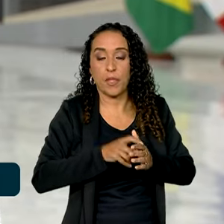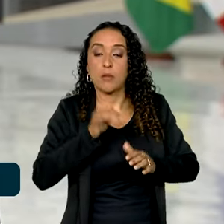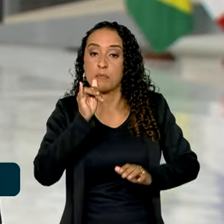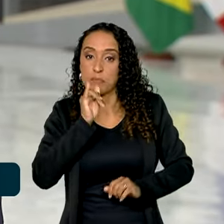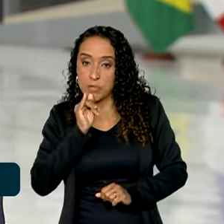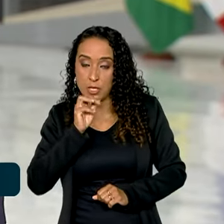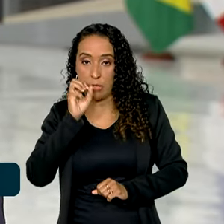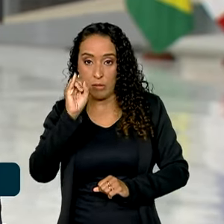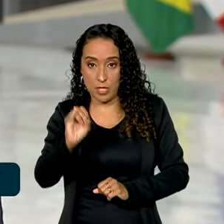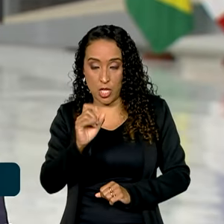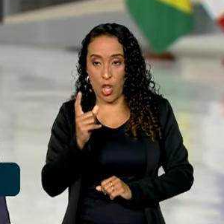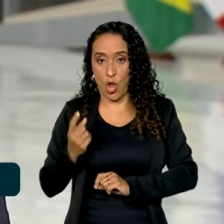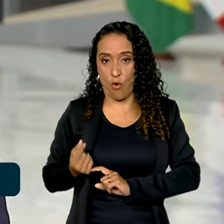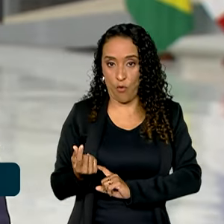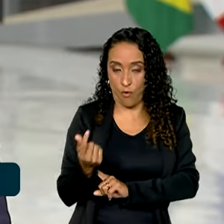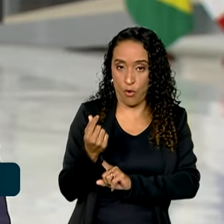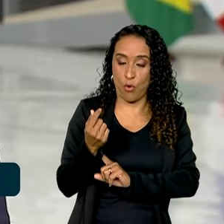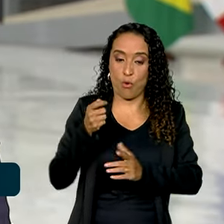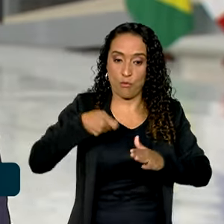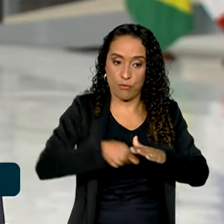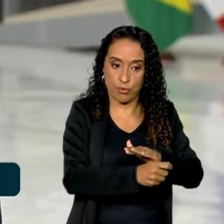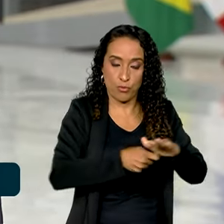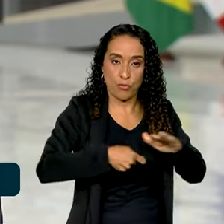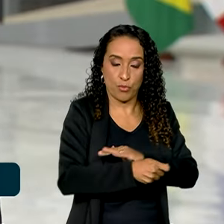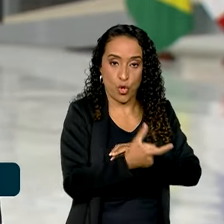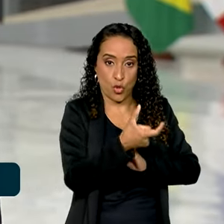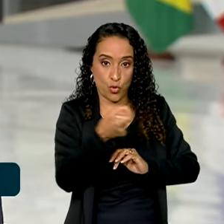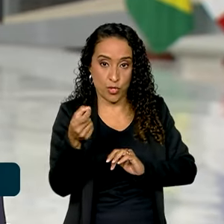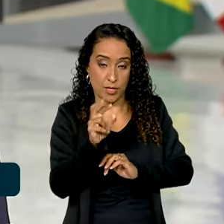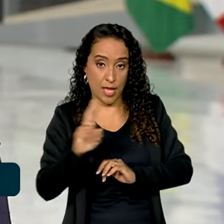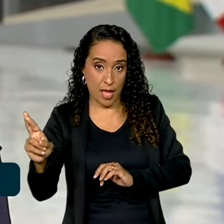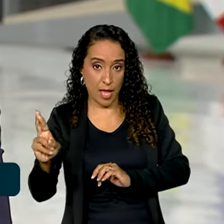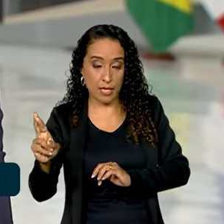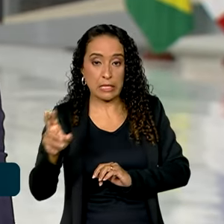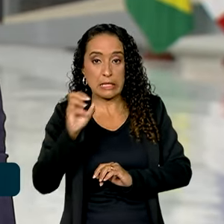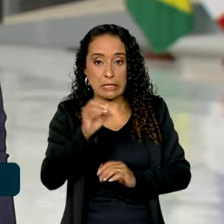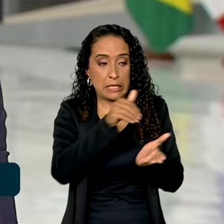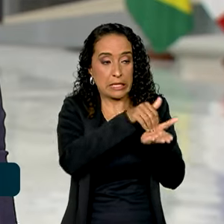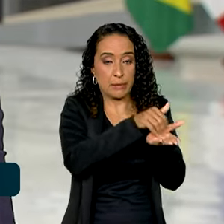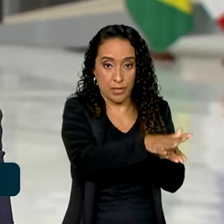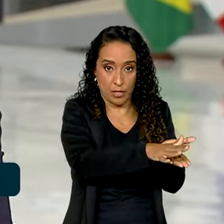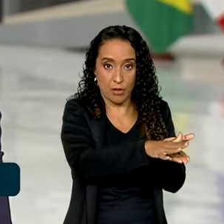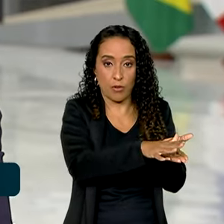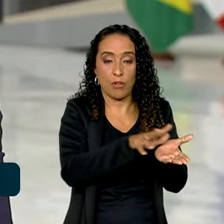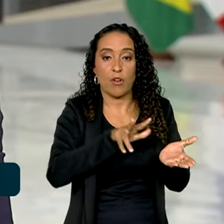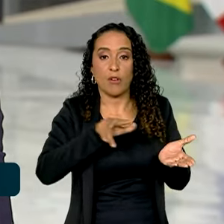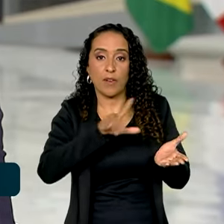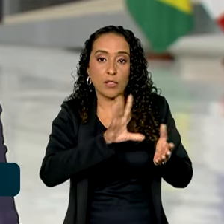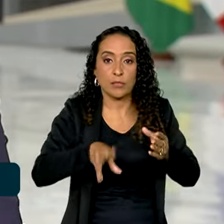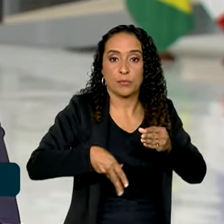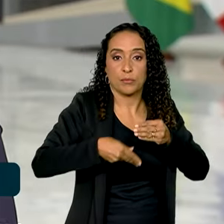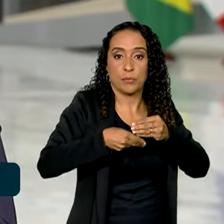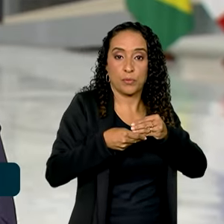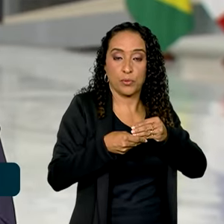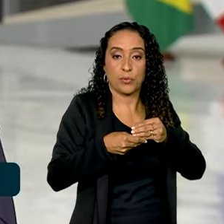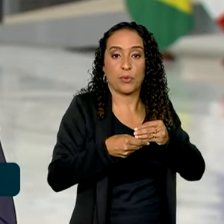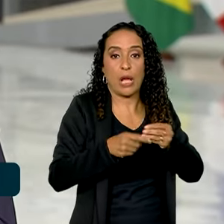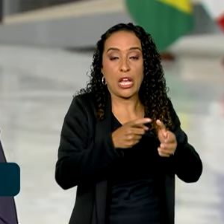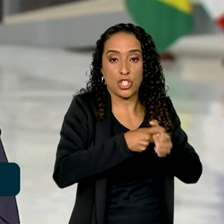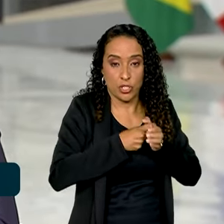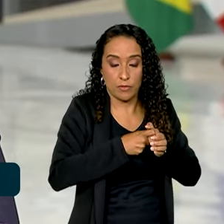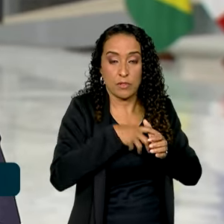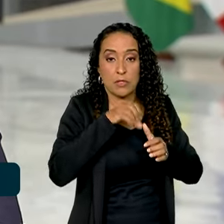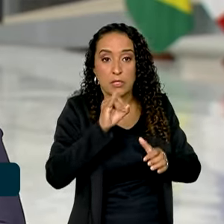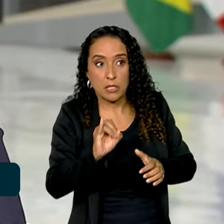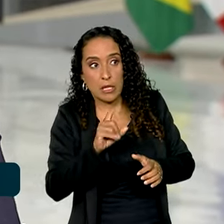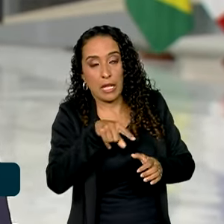exemplo, caso o valor aos depósitos seja de R$ 200, em caso de demissão, ele será incorporado ao saldo devedor. Se o